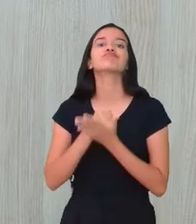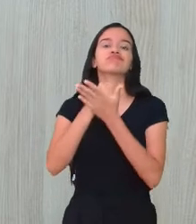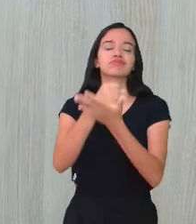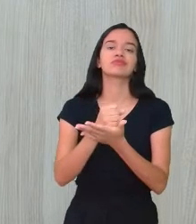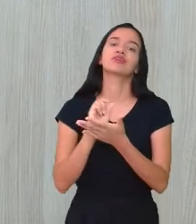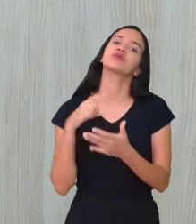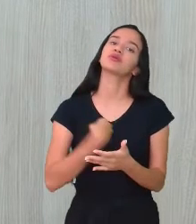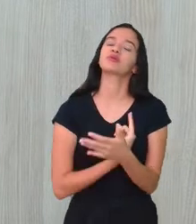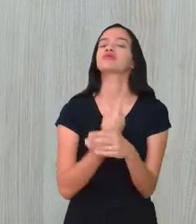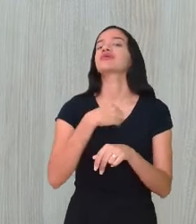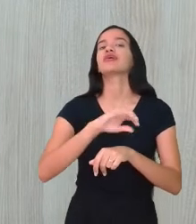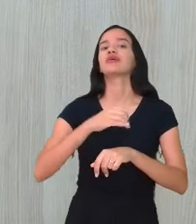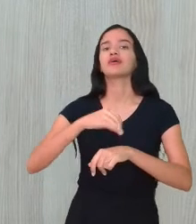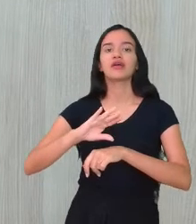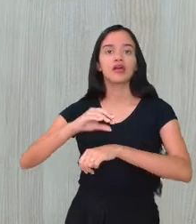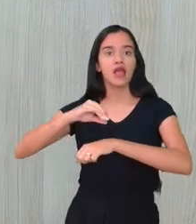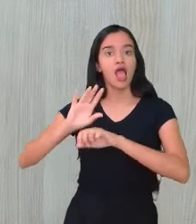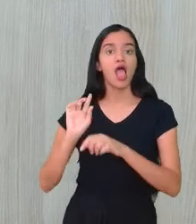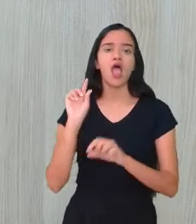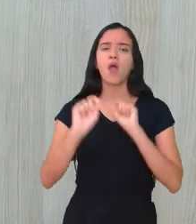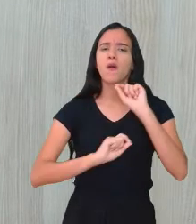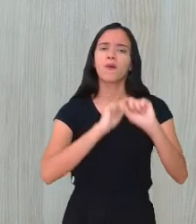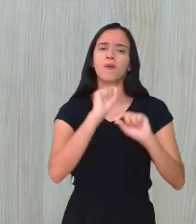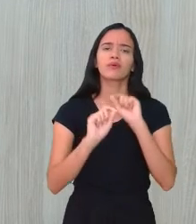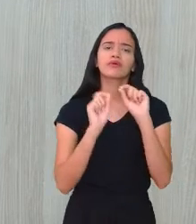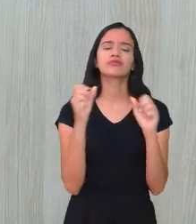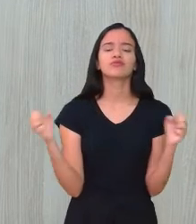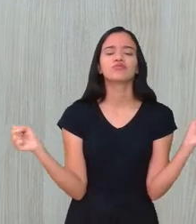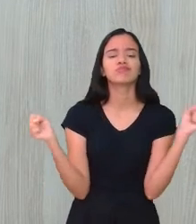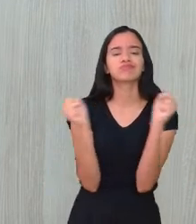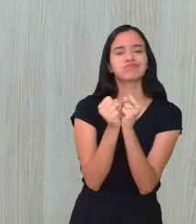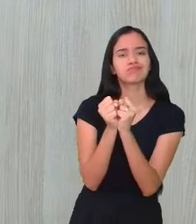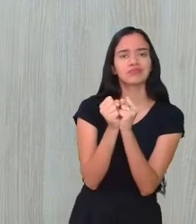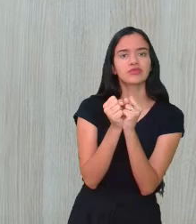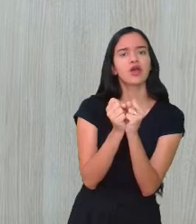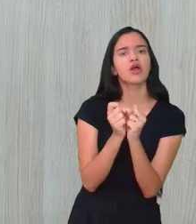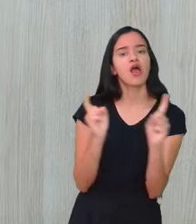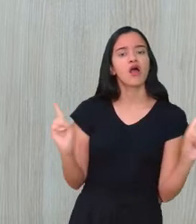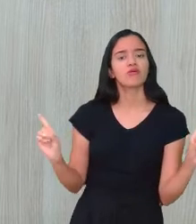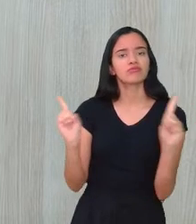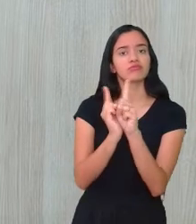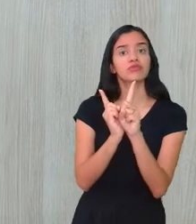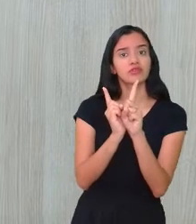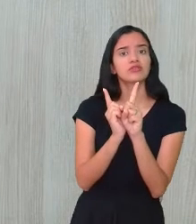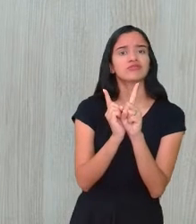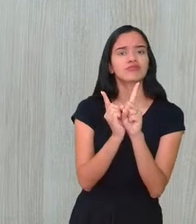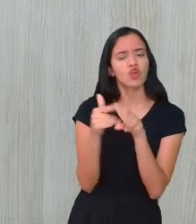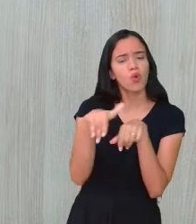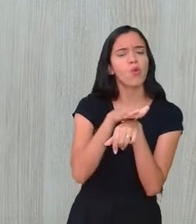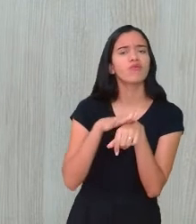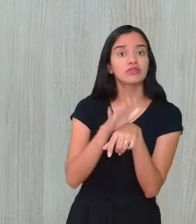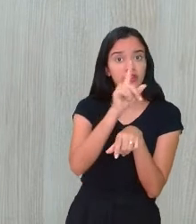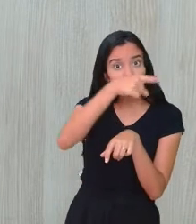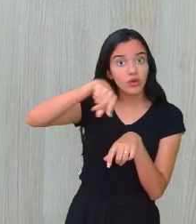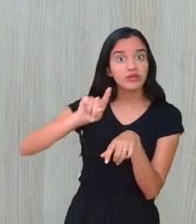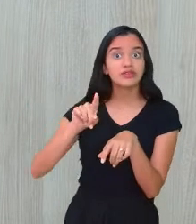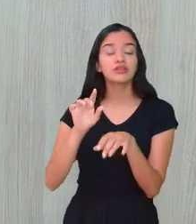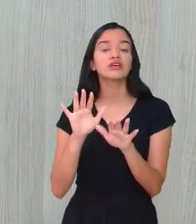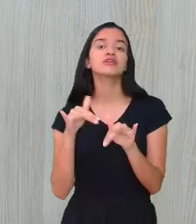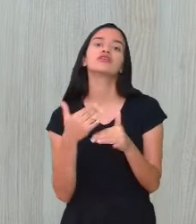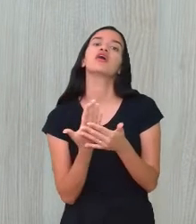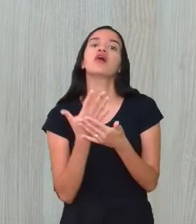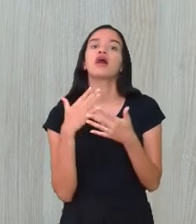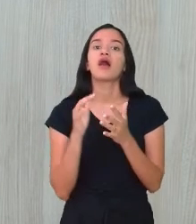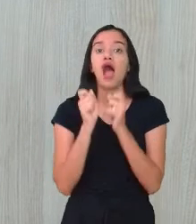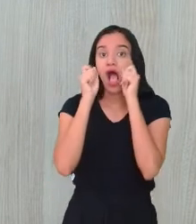recadinho aqui é para falar para a gente poder se aproximar mais. E vocês, alunos, né? Preste atenção nos seus colegas,